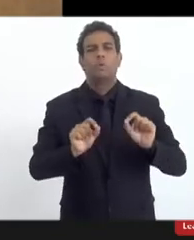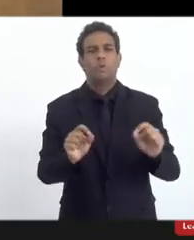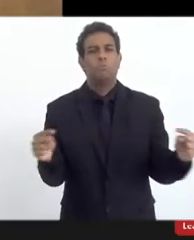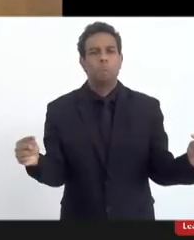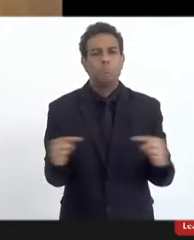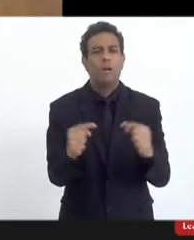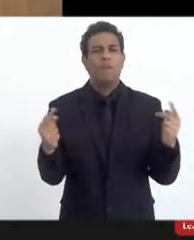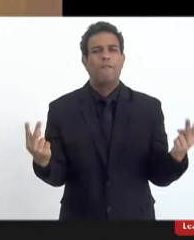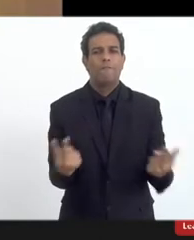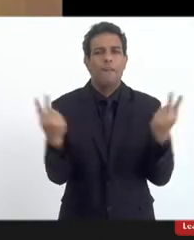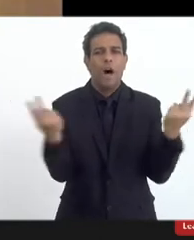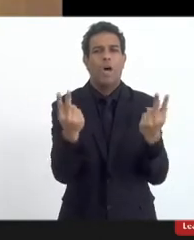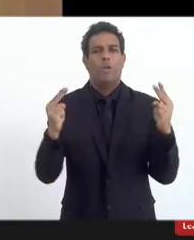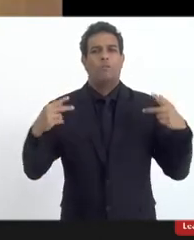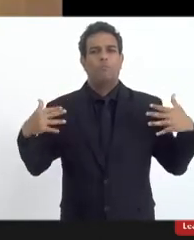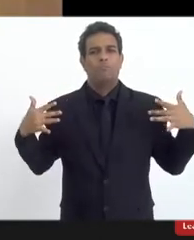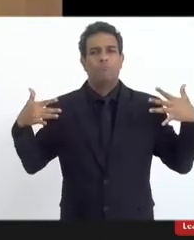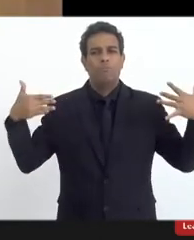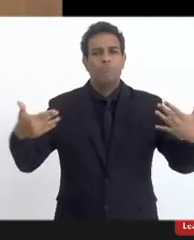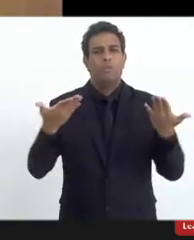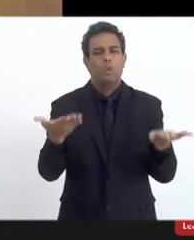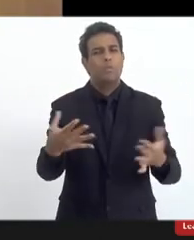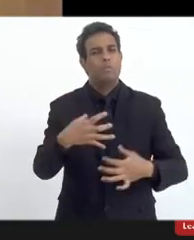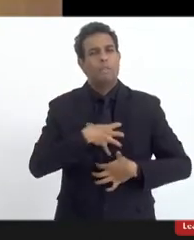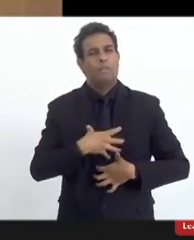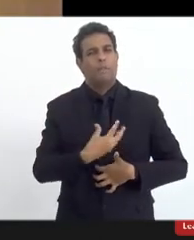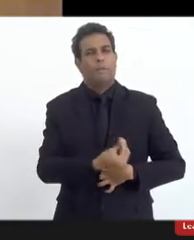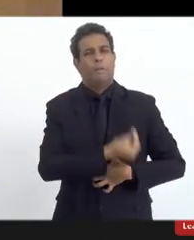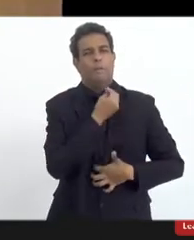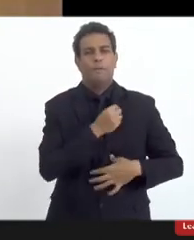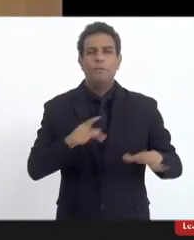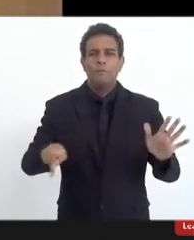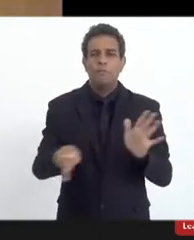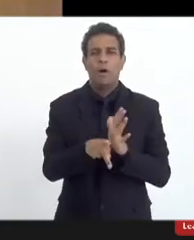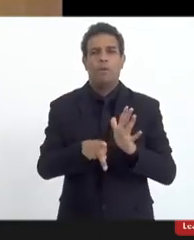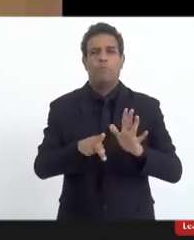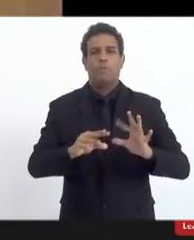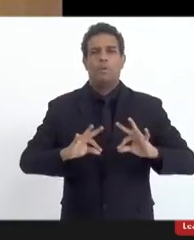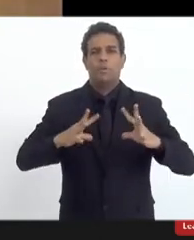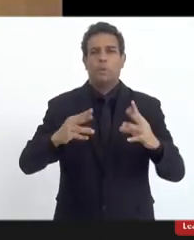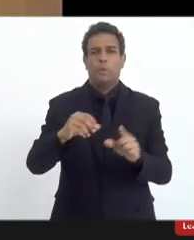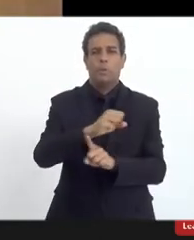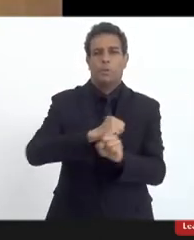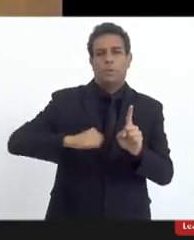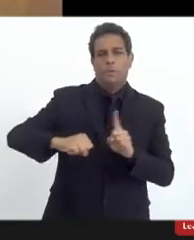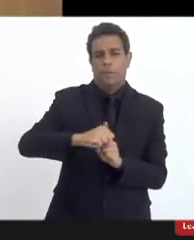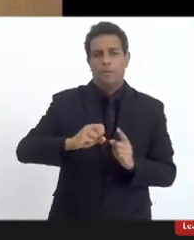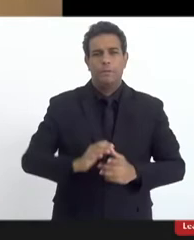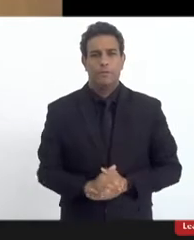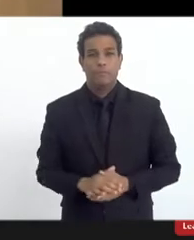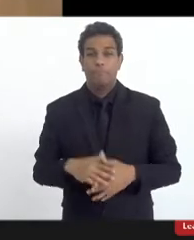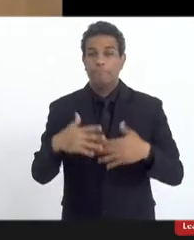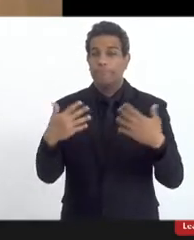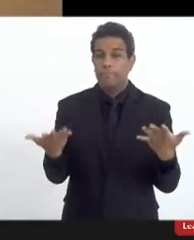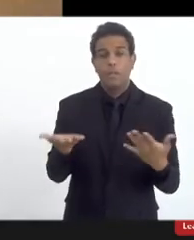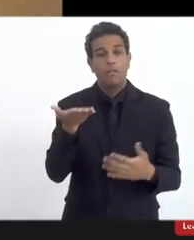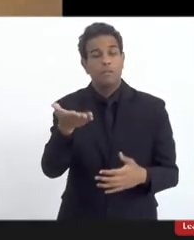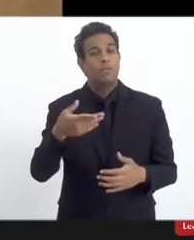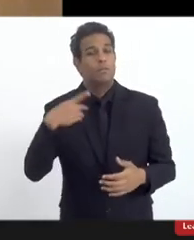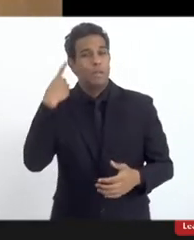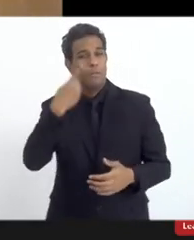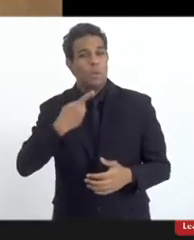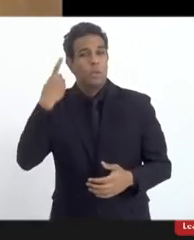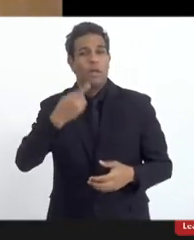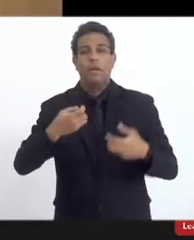dos valores que norteiam a sua vida e o seu coração. Então, senhora deputada, aqui